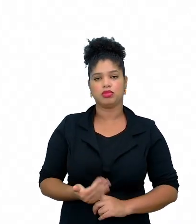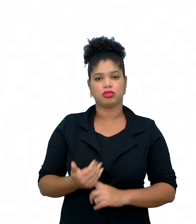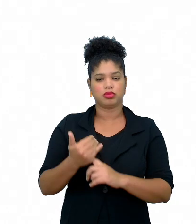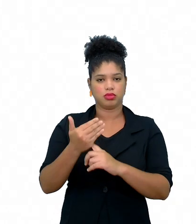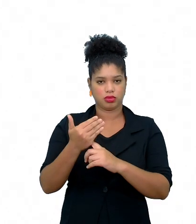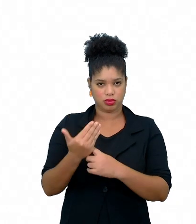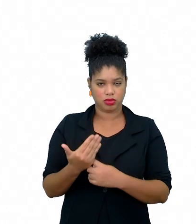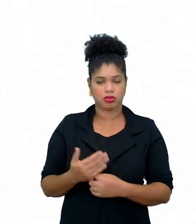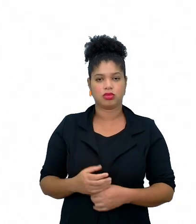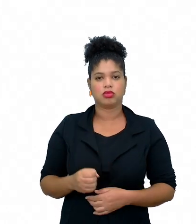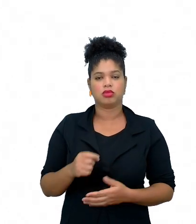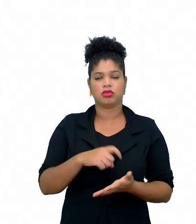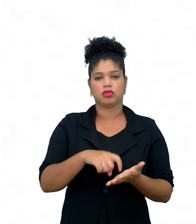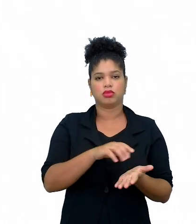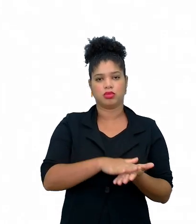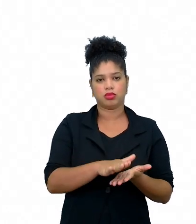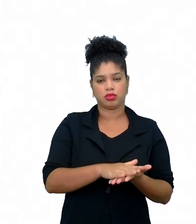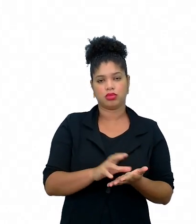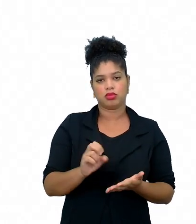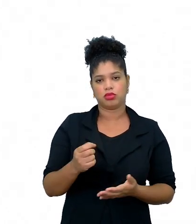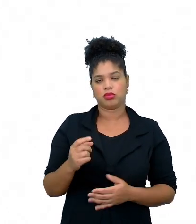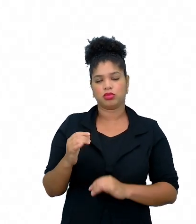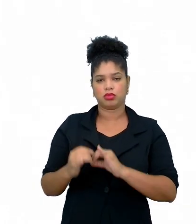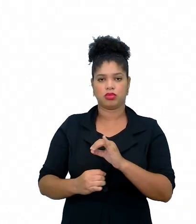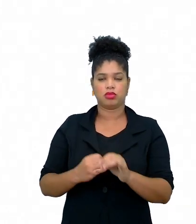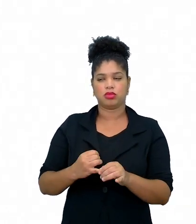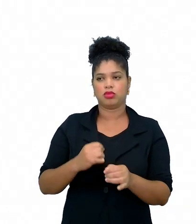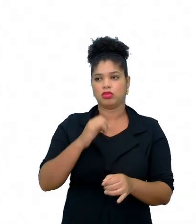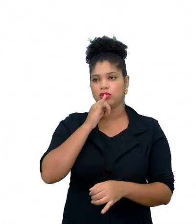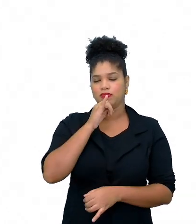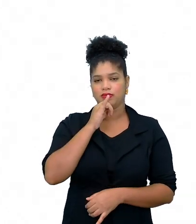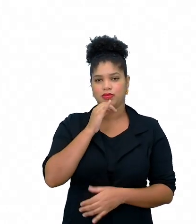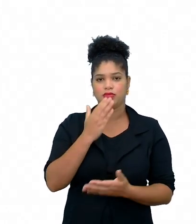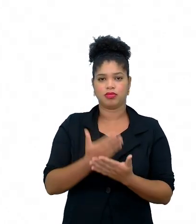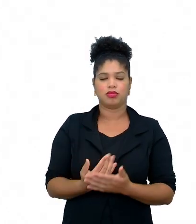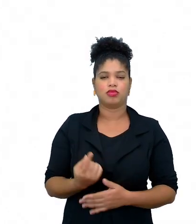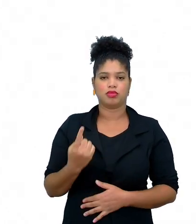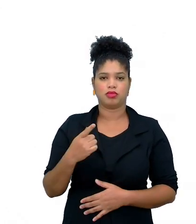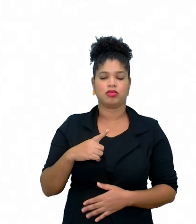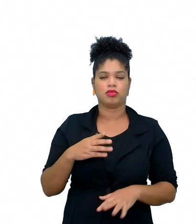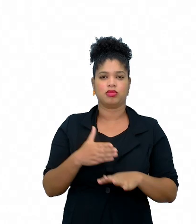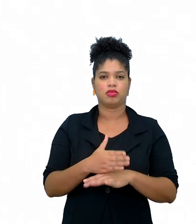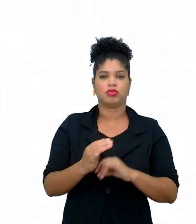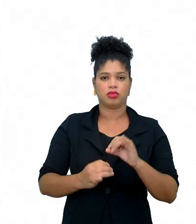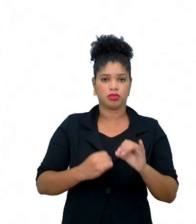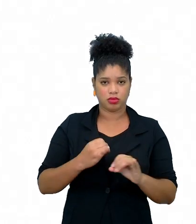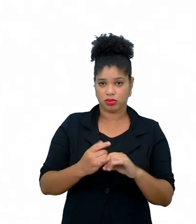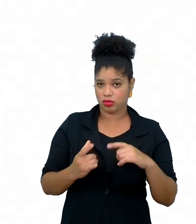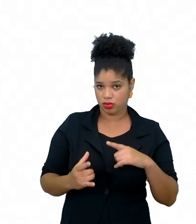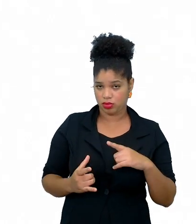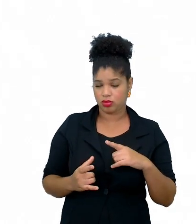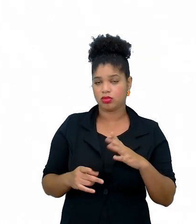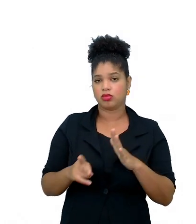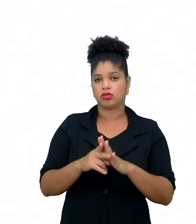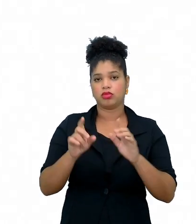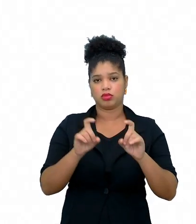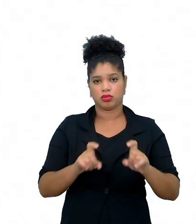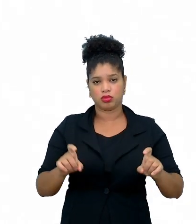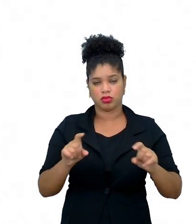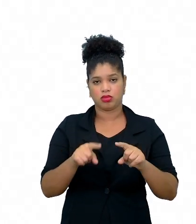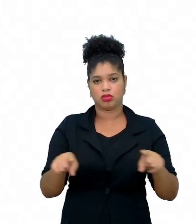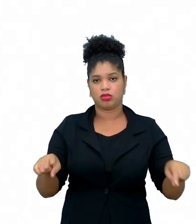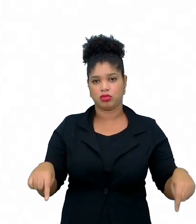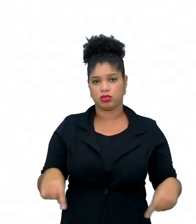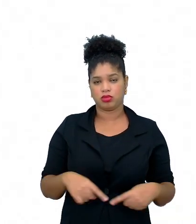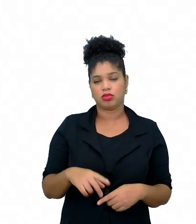ou impressos, então, na aula 1, por exemplo, eu tenho acesso à internet, computadores na sala, ou